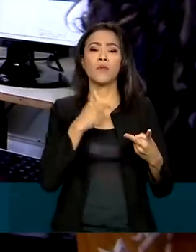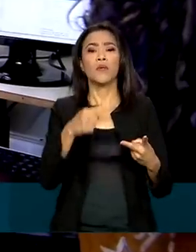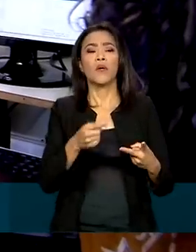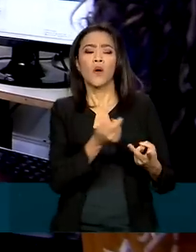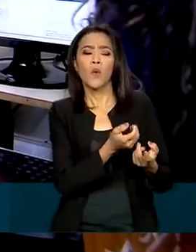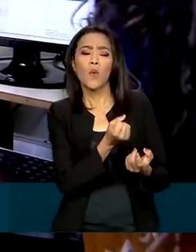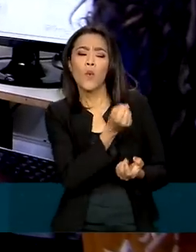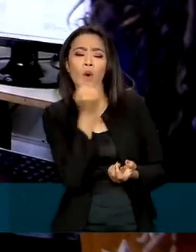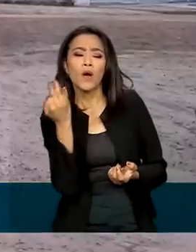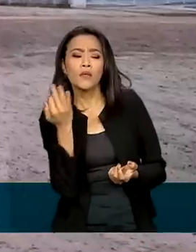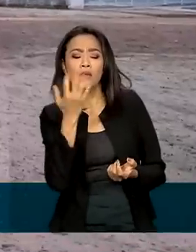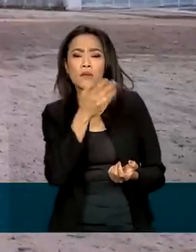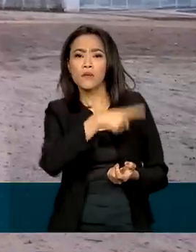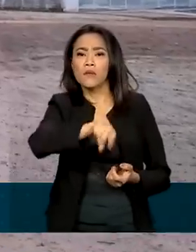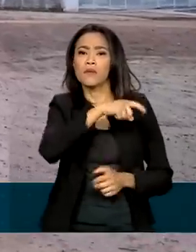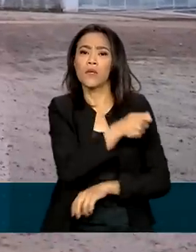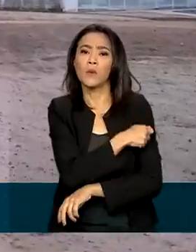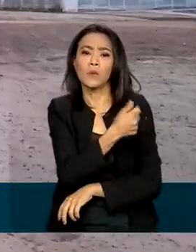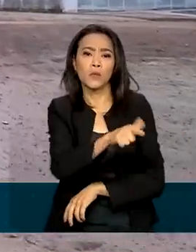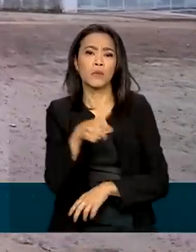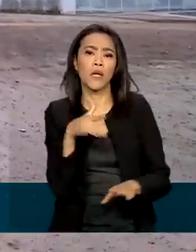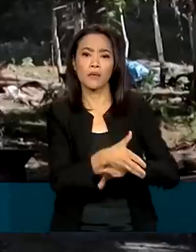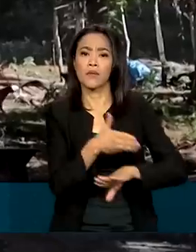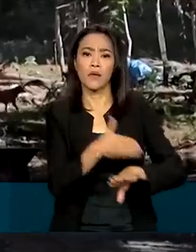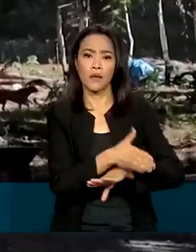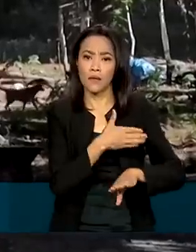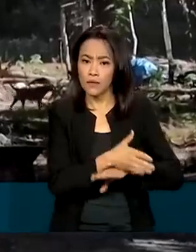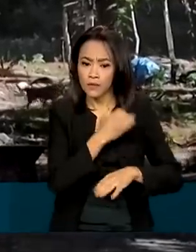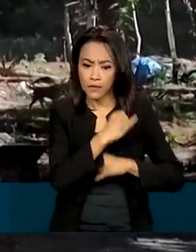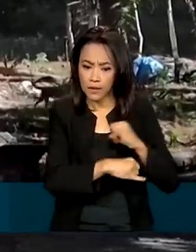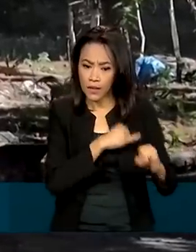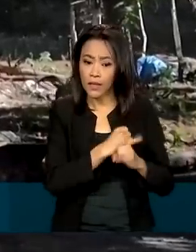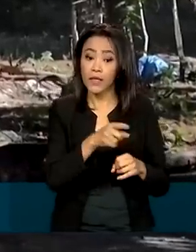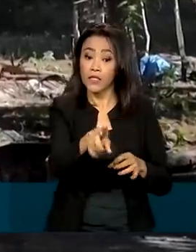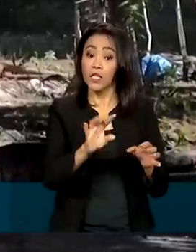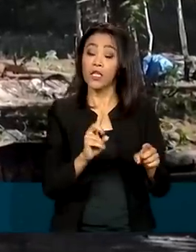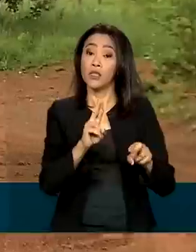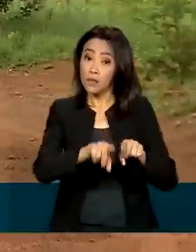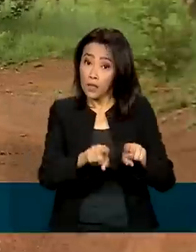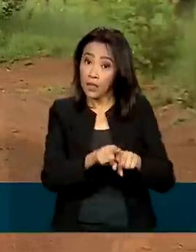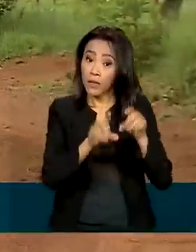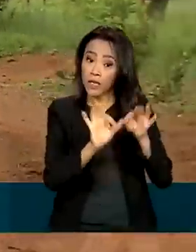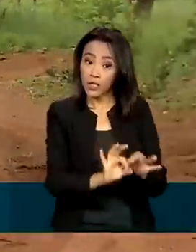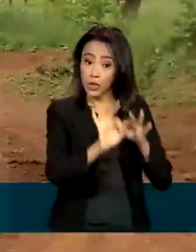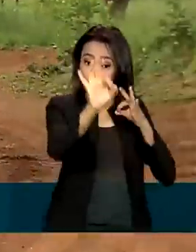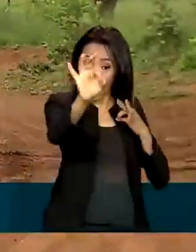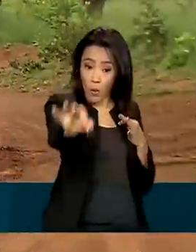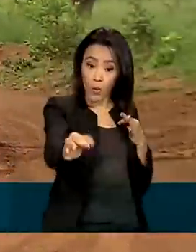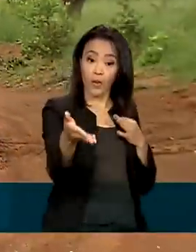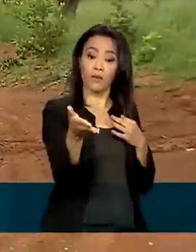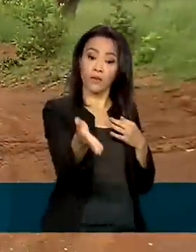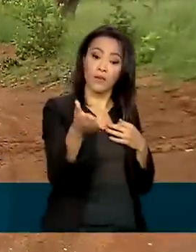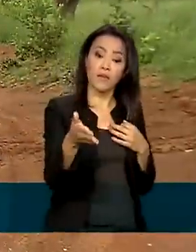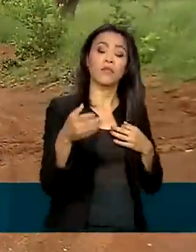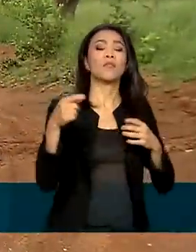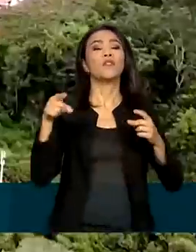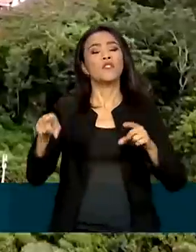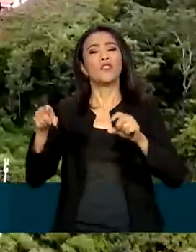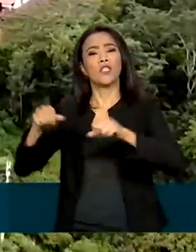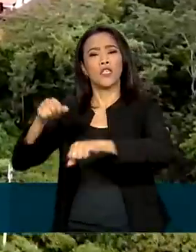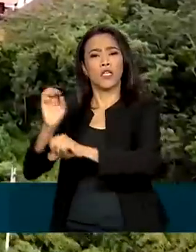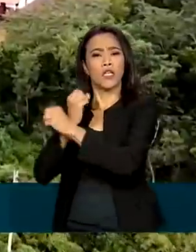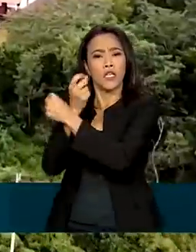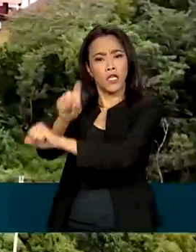desconectados e a localização distante, como comunidades indígenas, comunidades remanescentes de quilombo